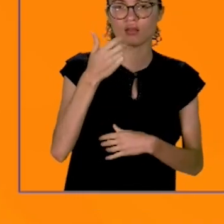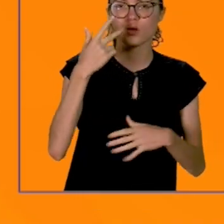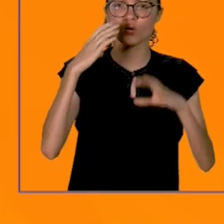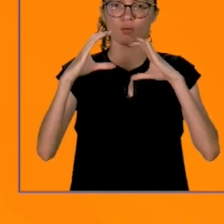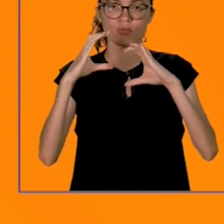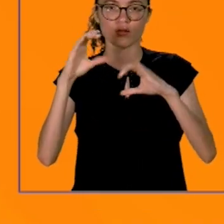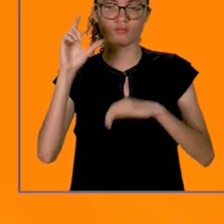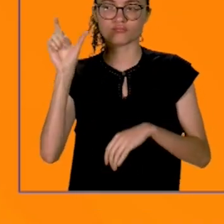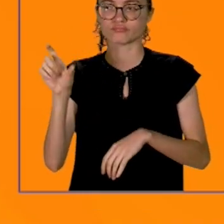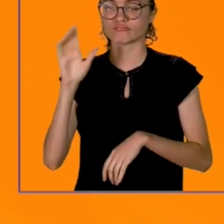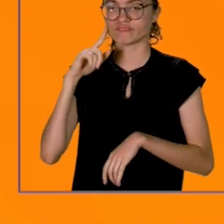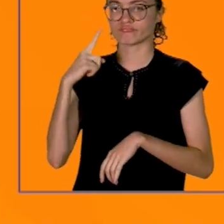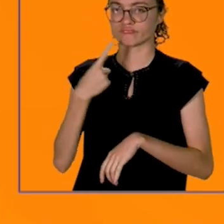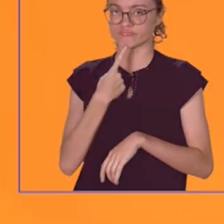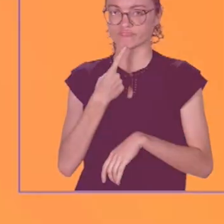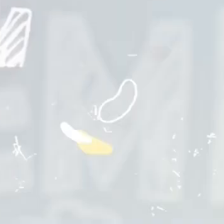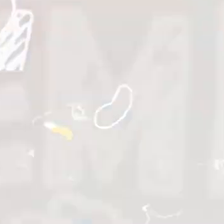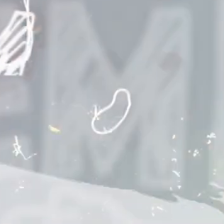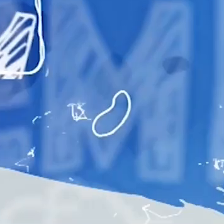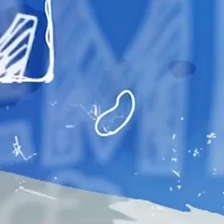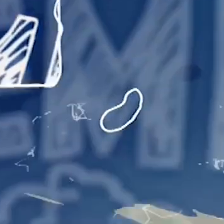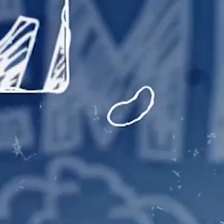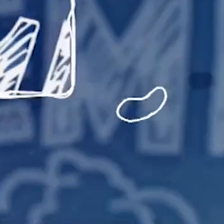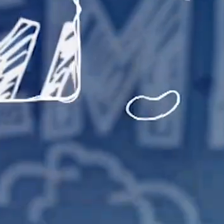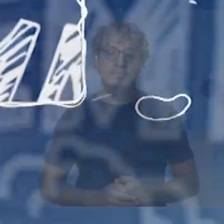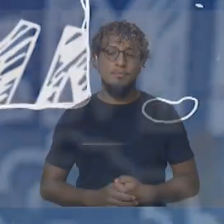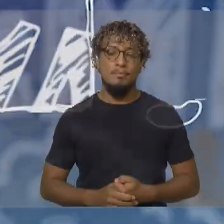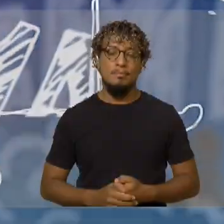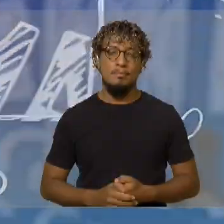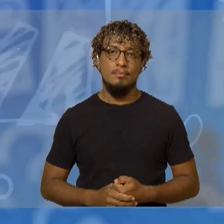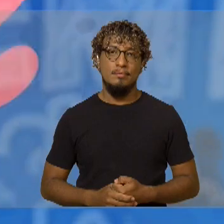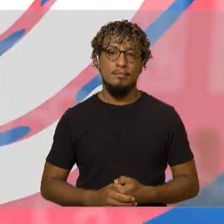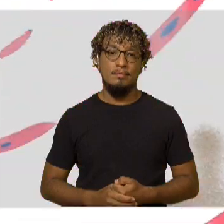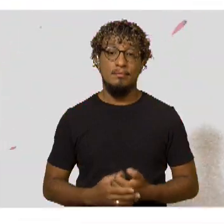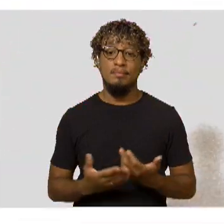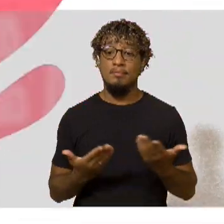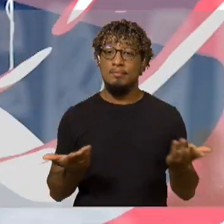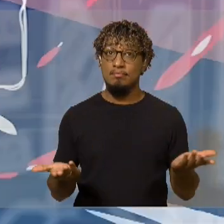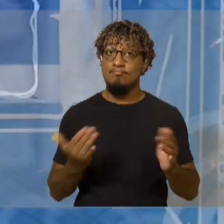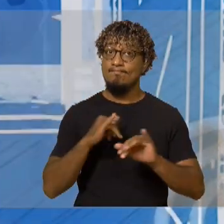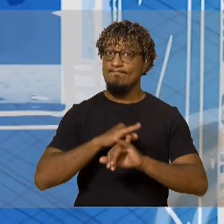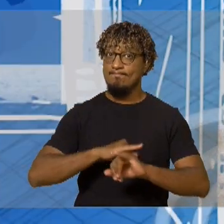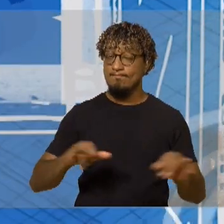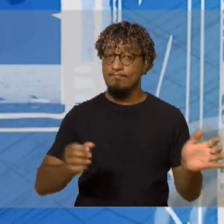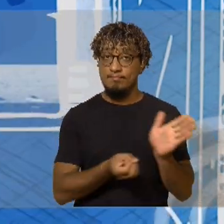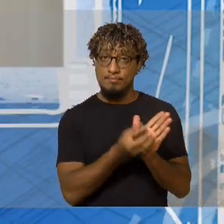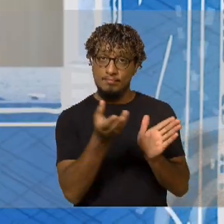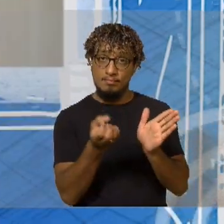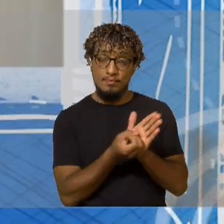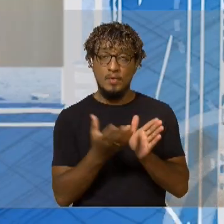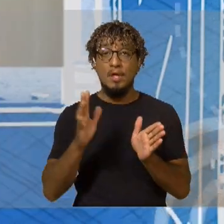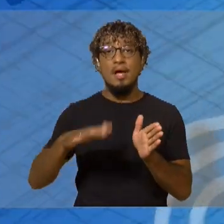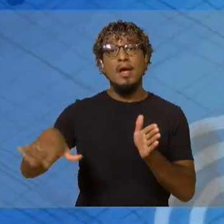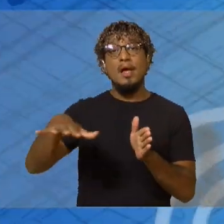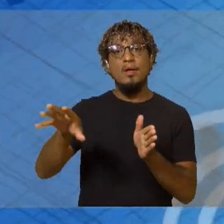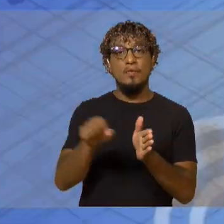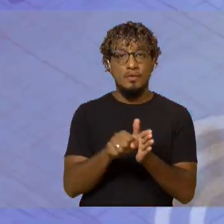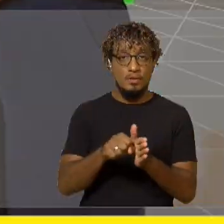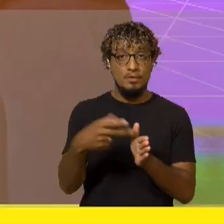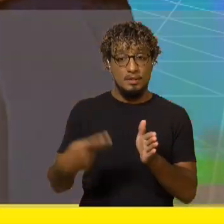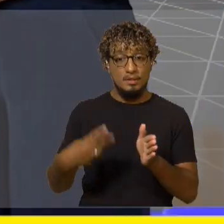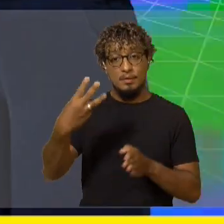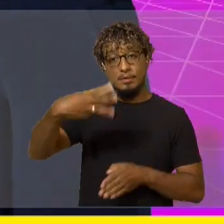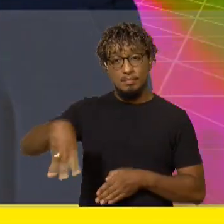comunicação com os surdos? Vamos lá? Uma janela para a produção audiovisual maranhense e também dos estudantes da